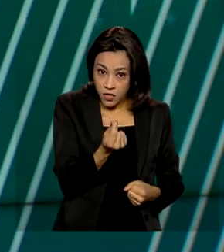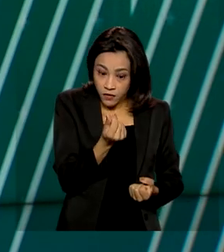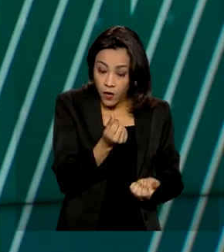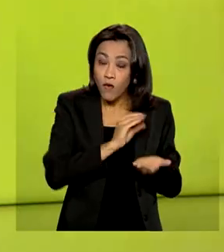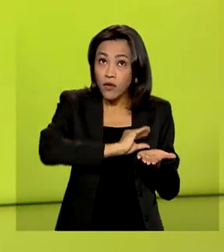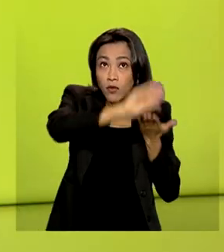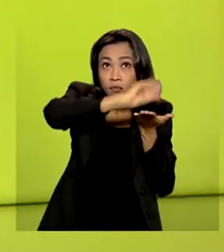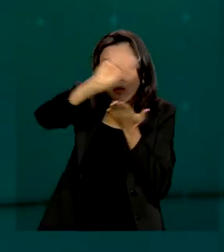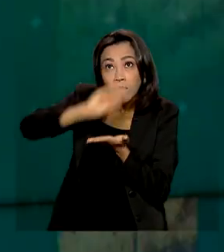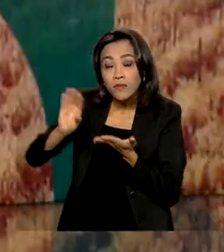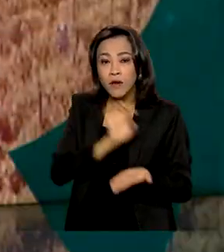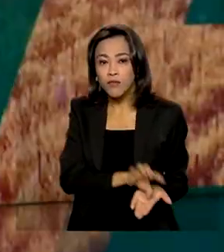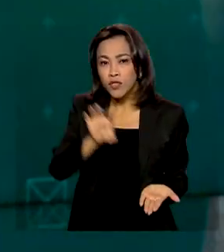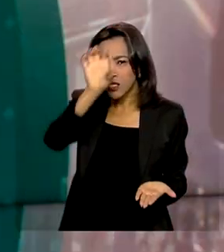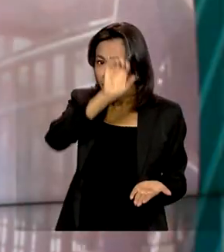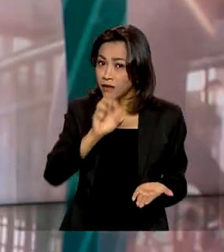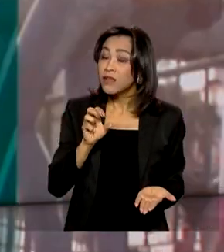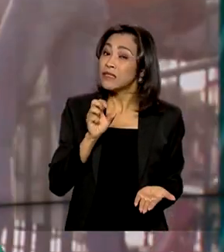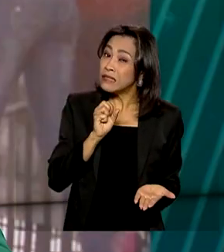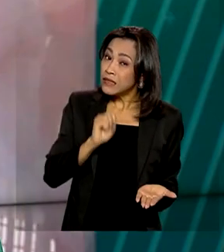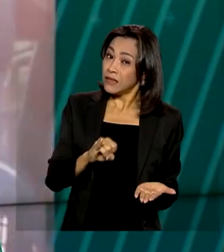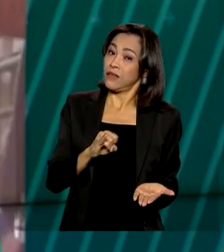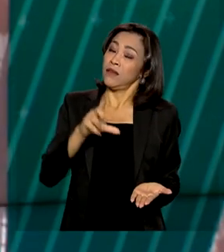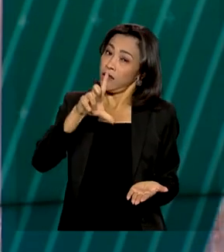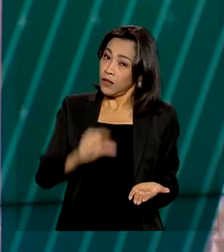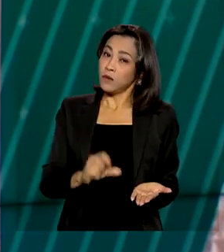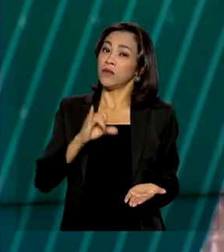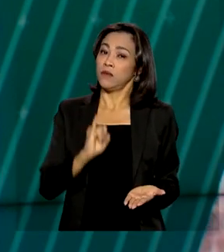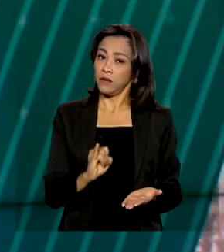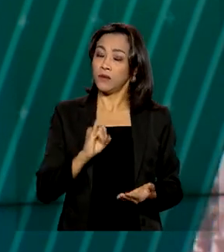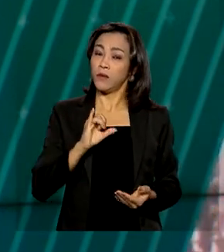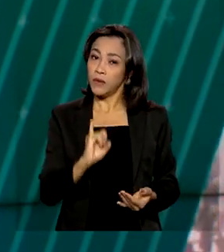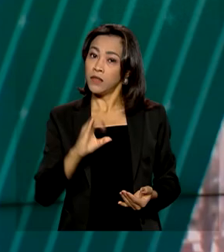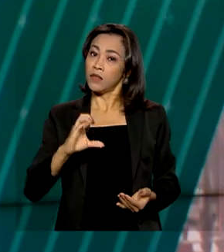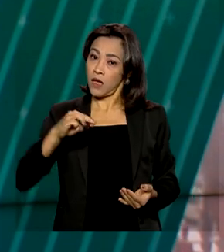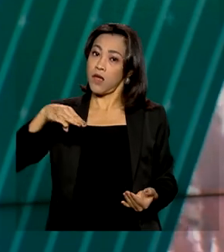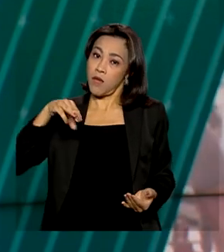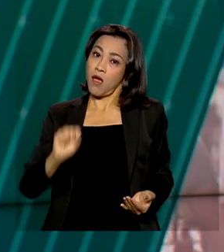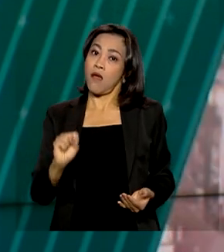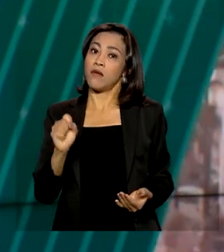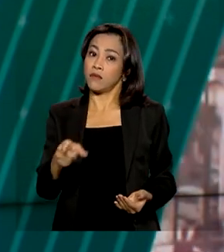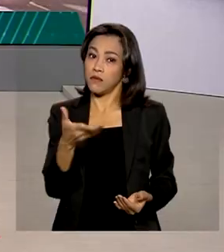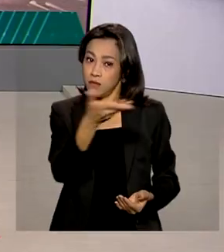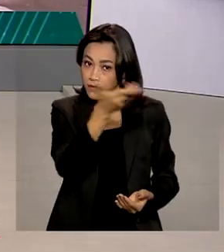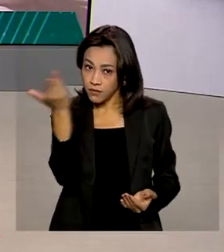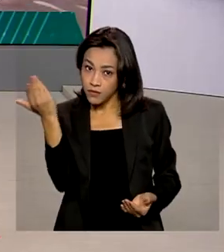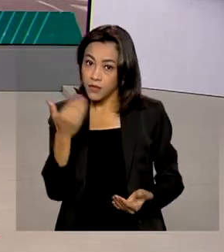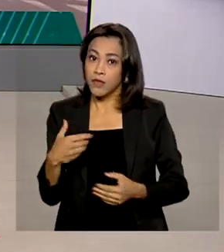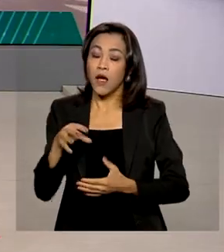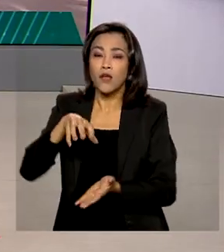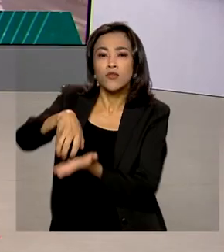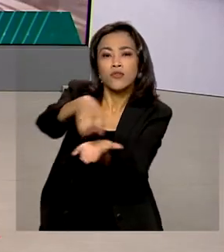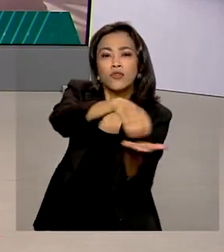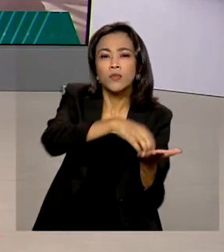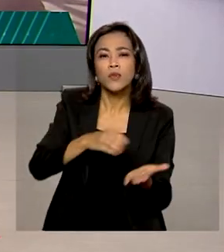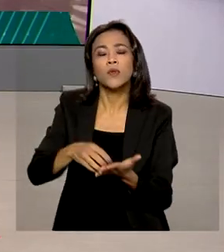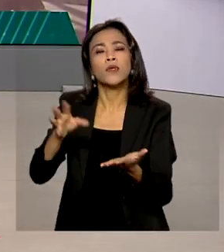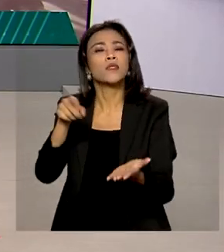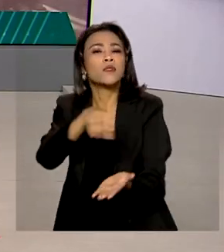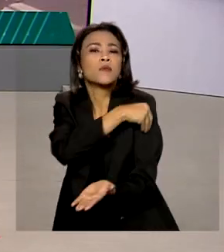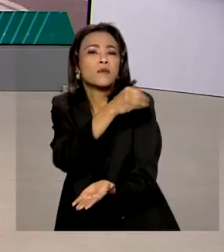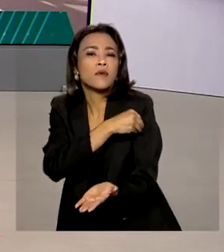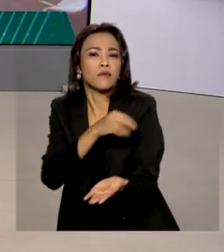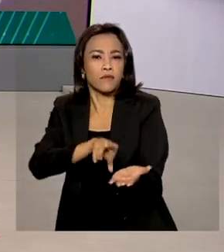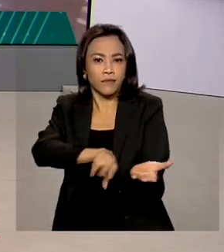aos estados que reduzirem o ICMS, aos produtores ou distribuidores de etanol. A Receita Federal